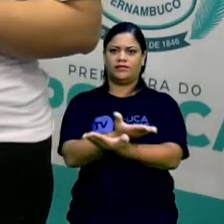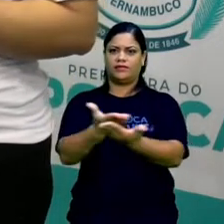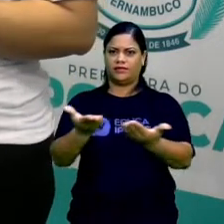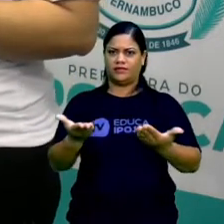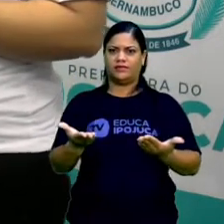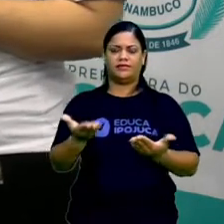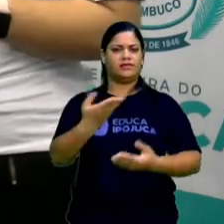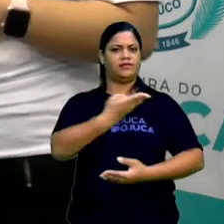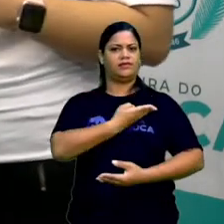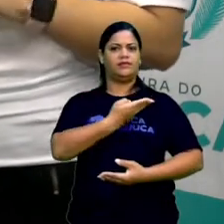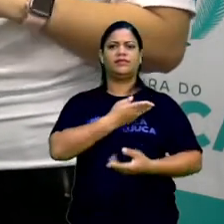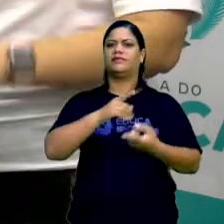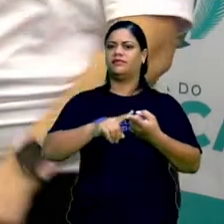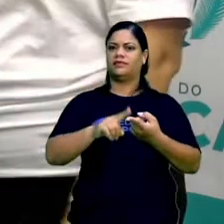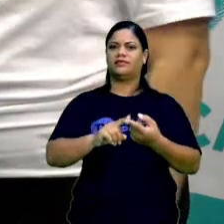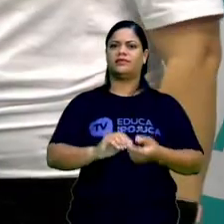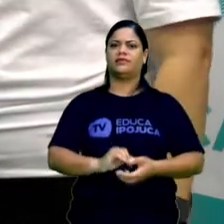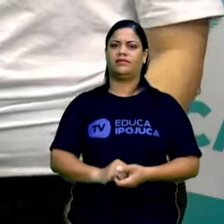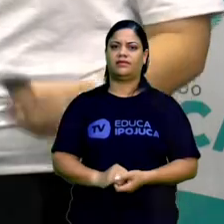seus colegas.